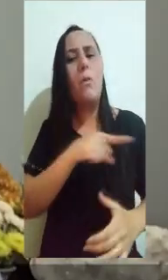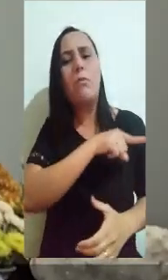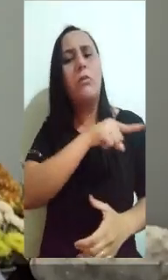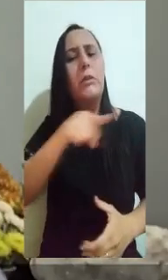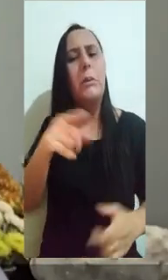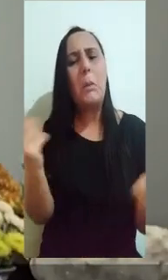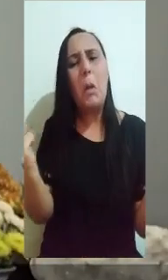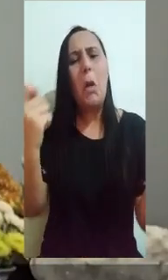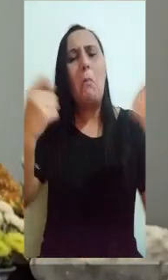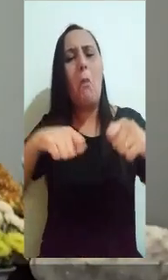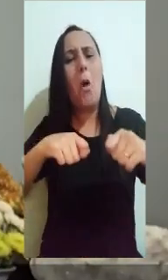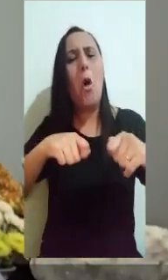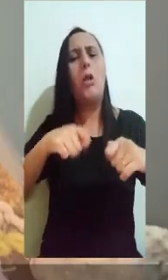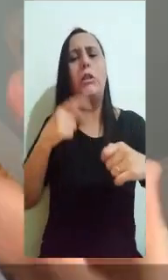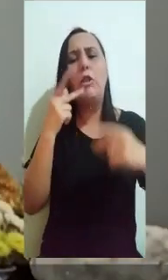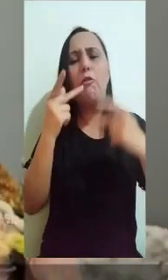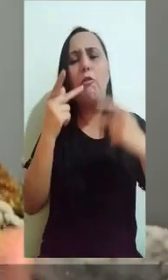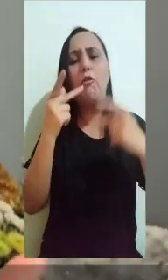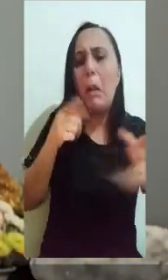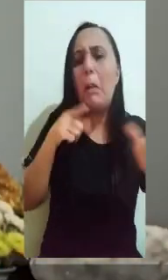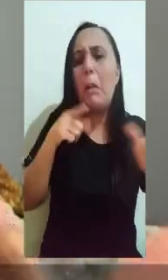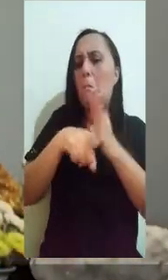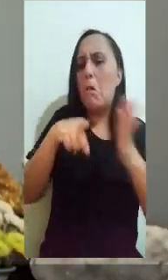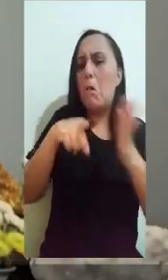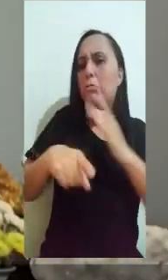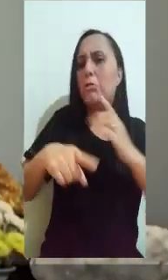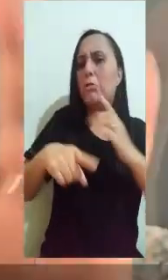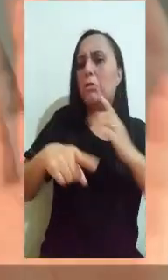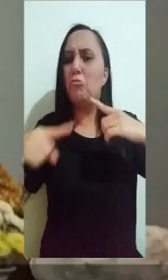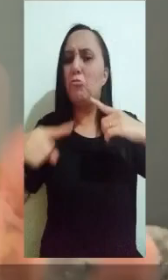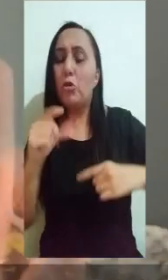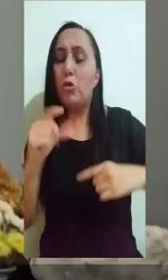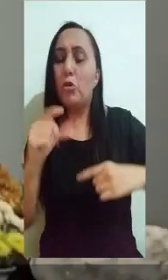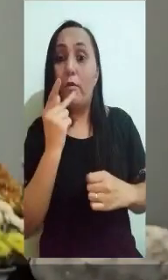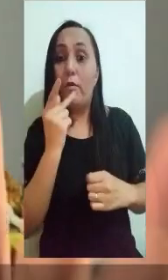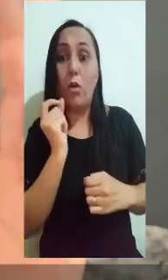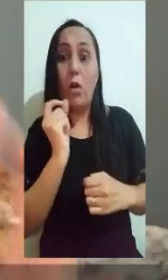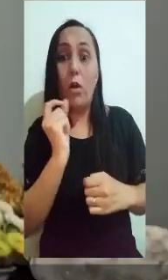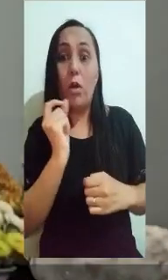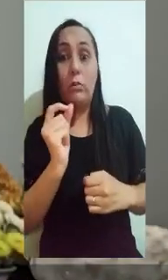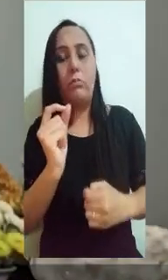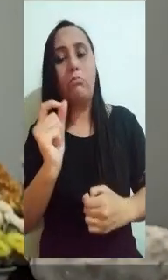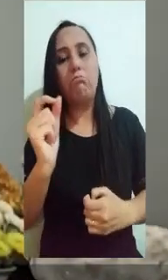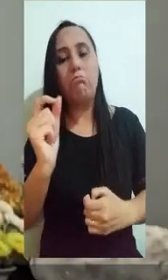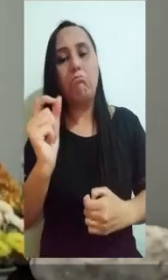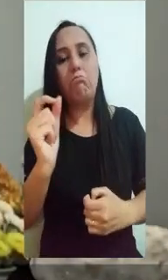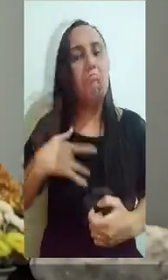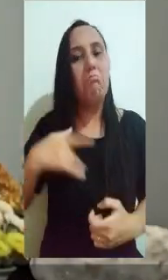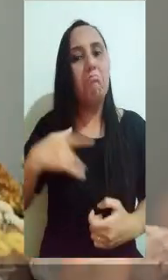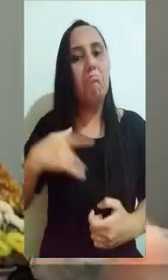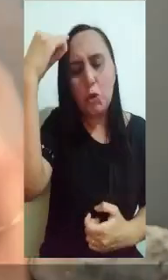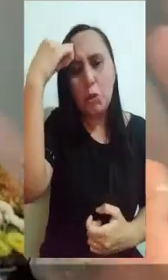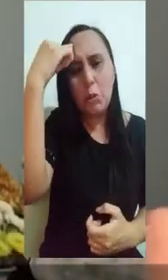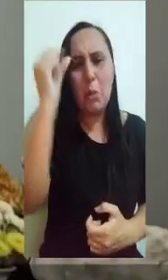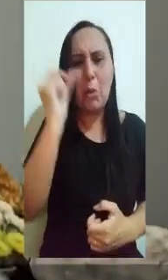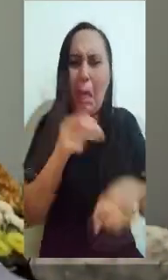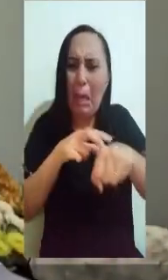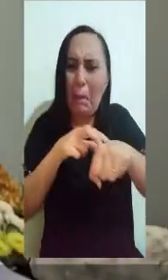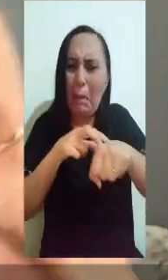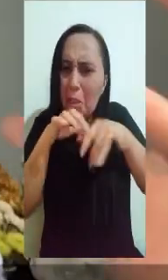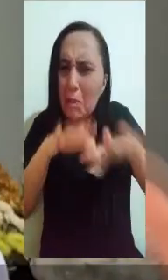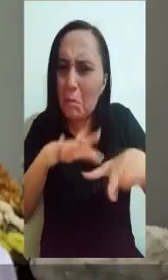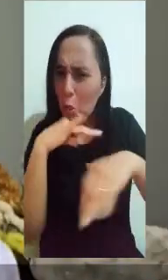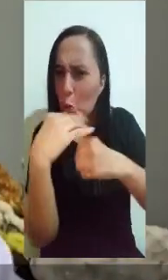que é para que você possa discutir, falar, perguntar sobre saúde mental. É esse negócio,